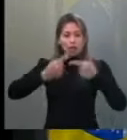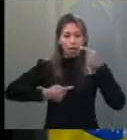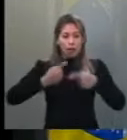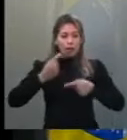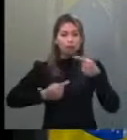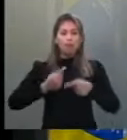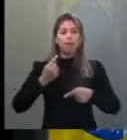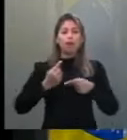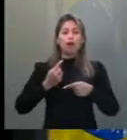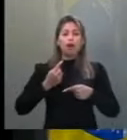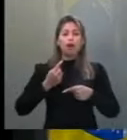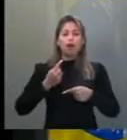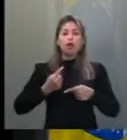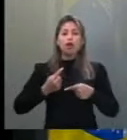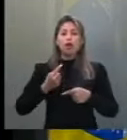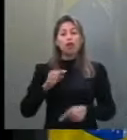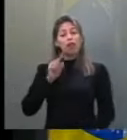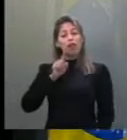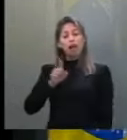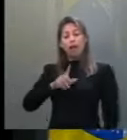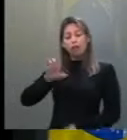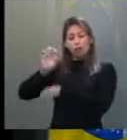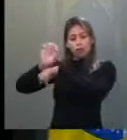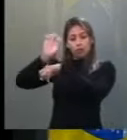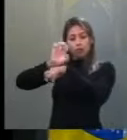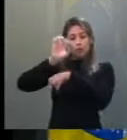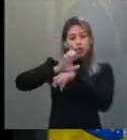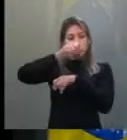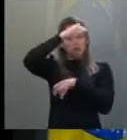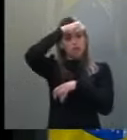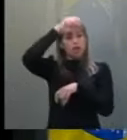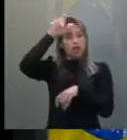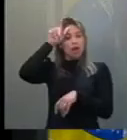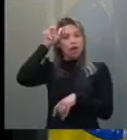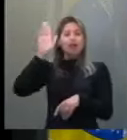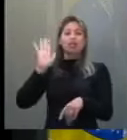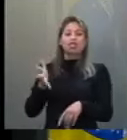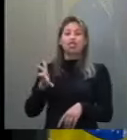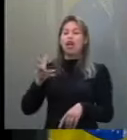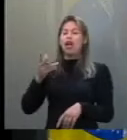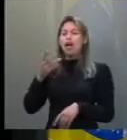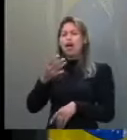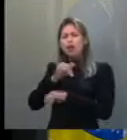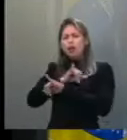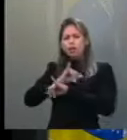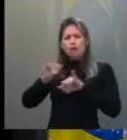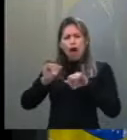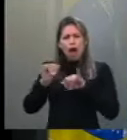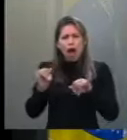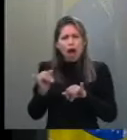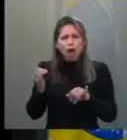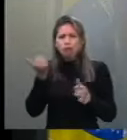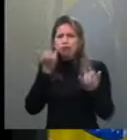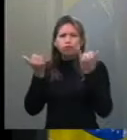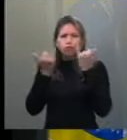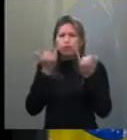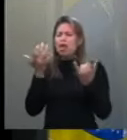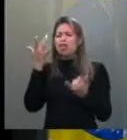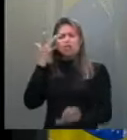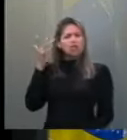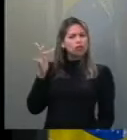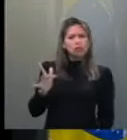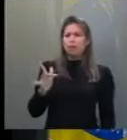isso iria acontecer. Mas eu confesso que eu não tinha dimensão desse escândalo.